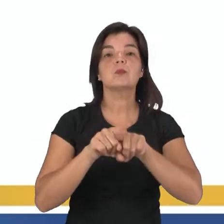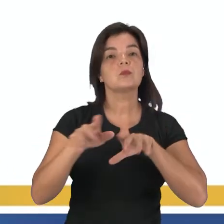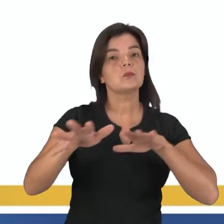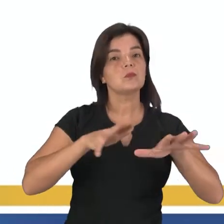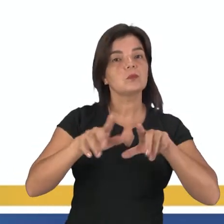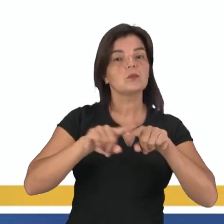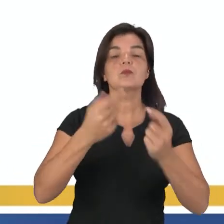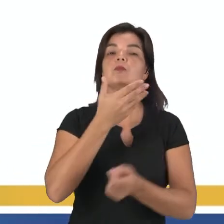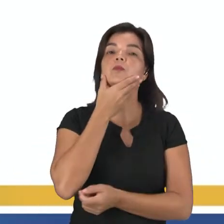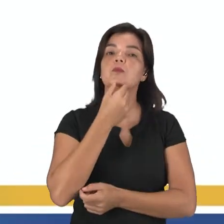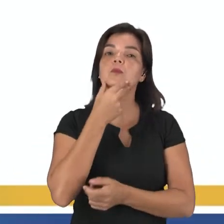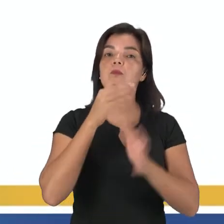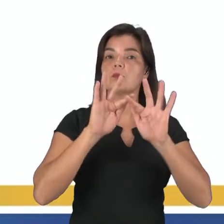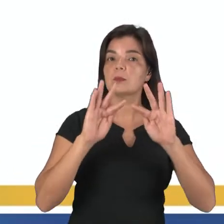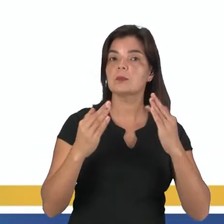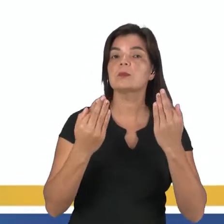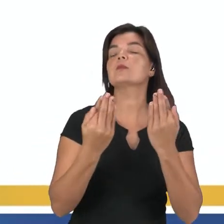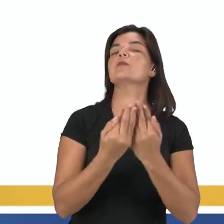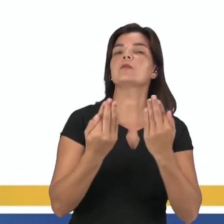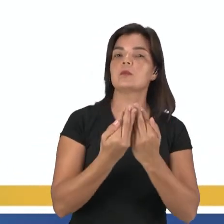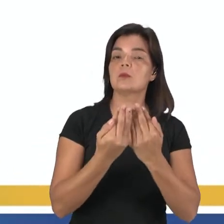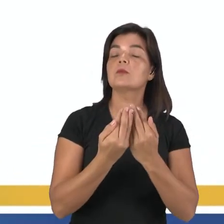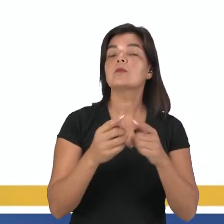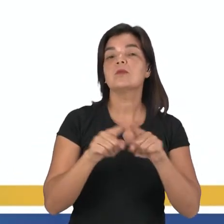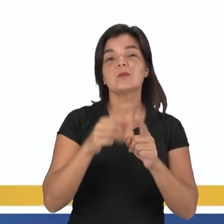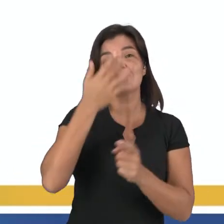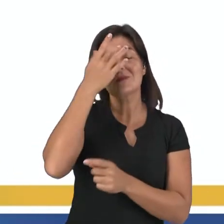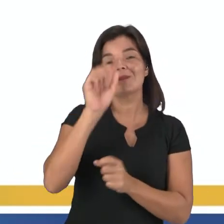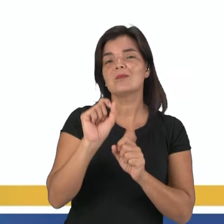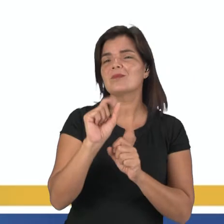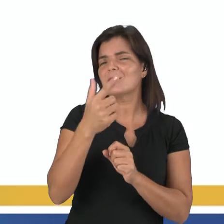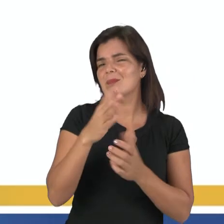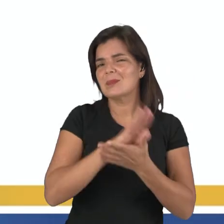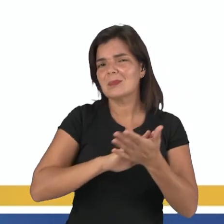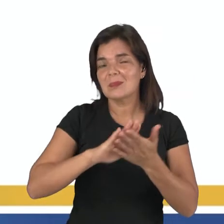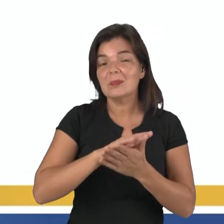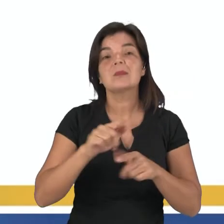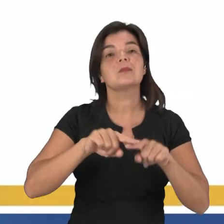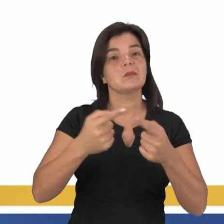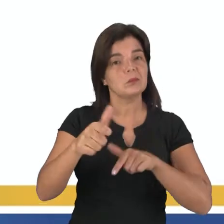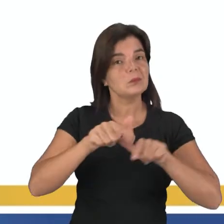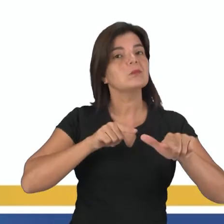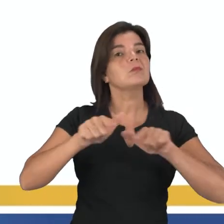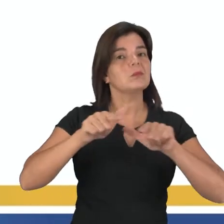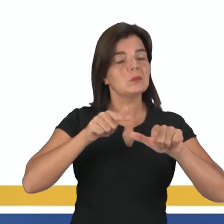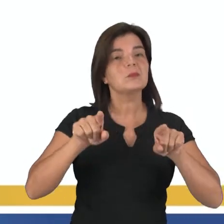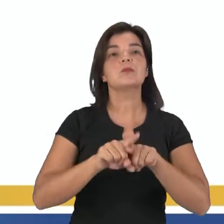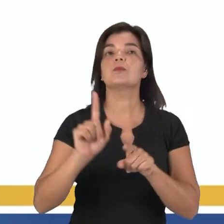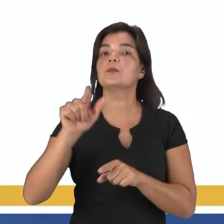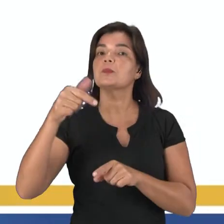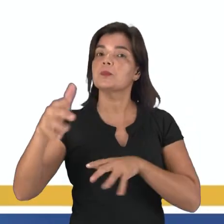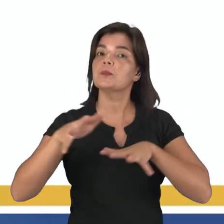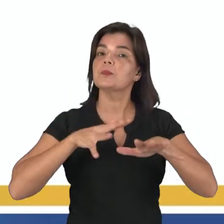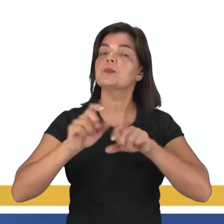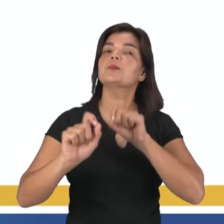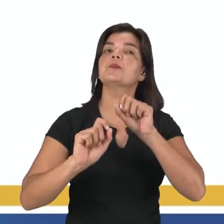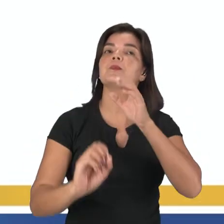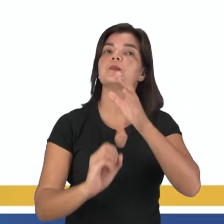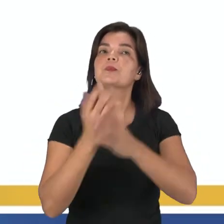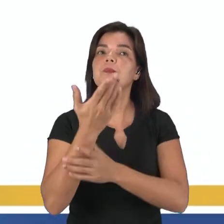movimento era de homens e famílias pouco instruídos e trabalhadores braçais. Um outro movimento